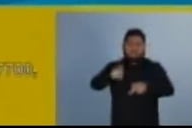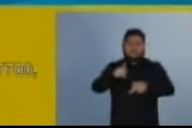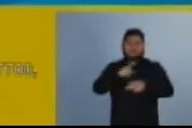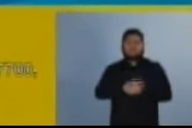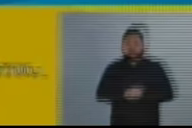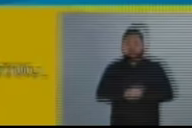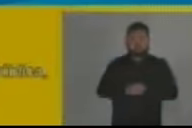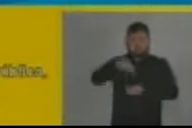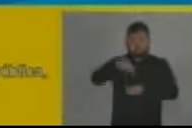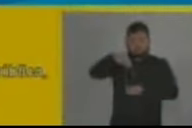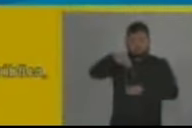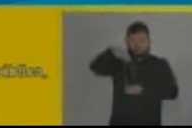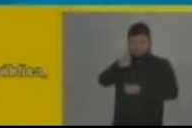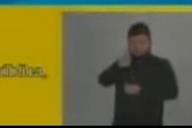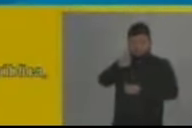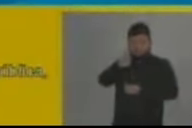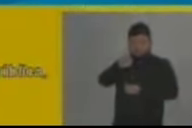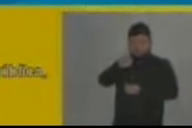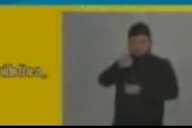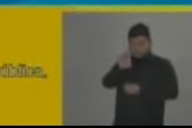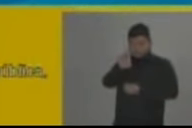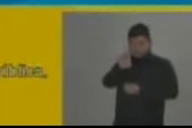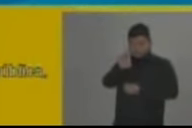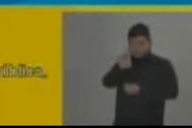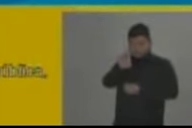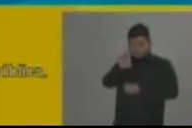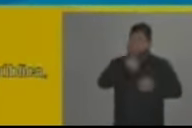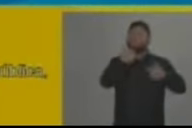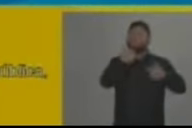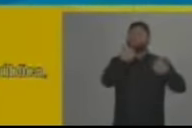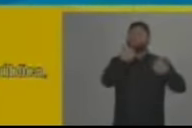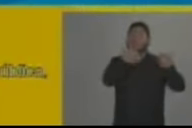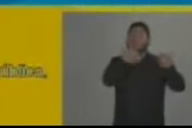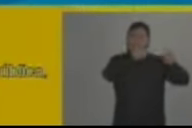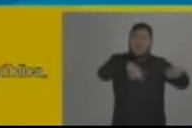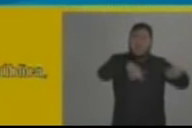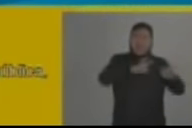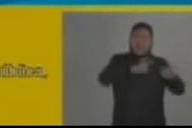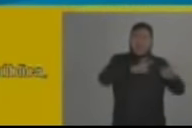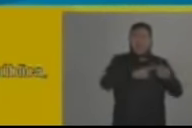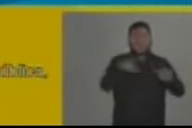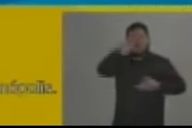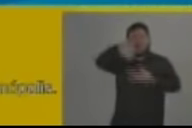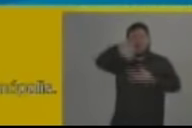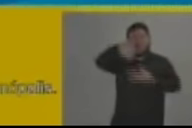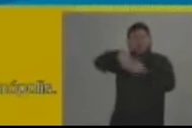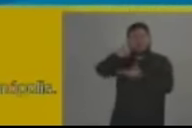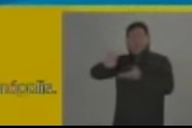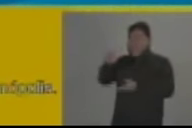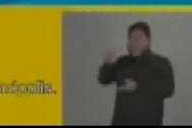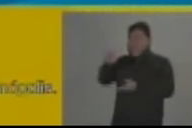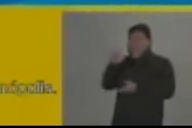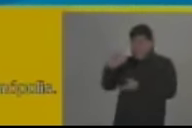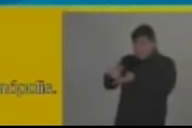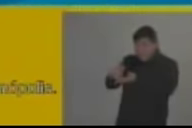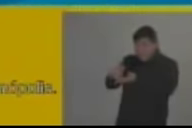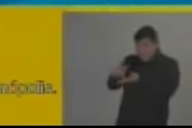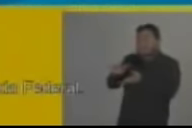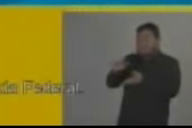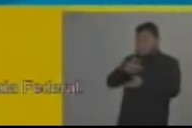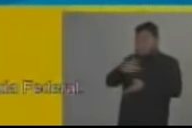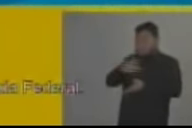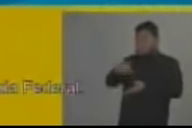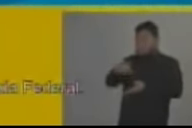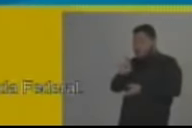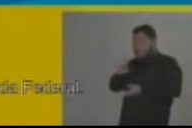o federal do povo. Sou Marildes Ferreira, servidora pública, professora universitária e ex-secretária de saúde de Rondonópolis.